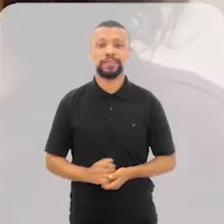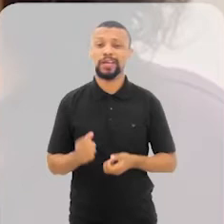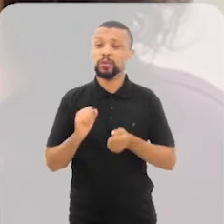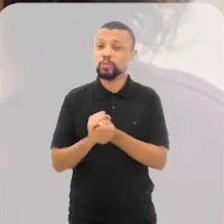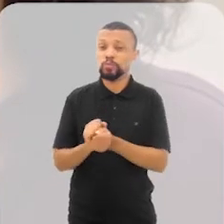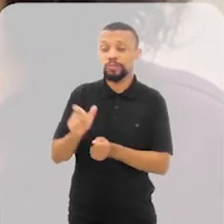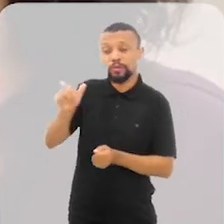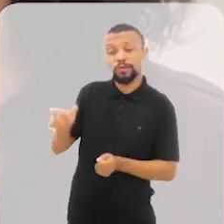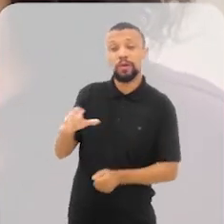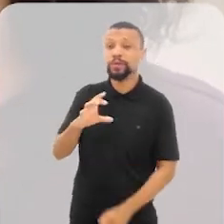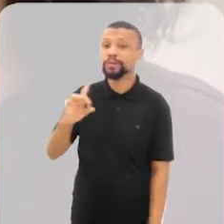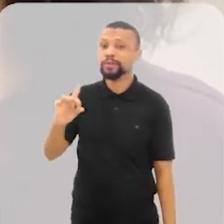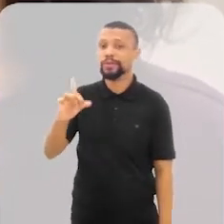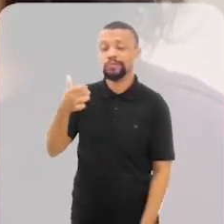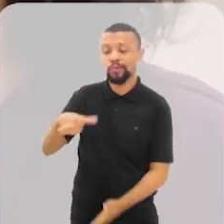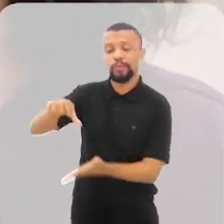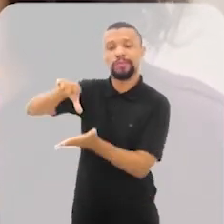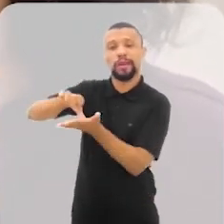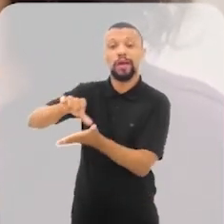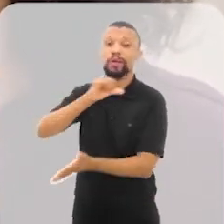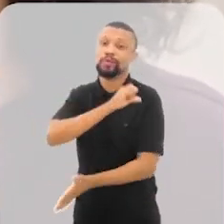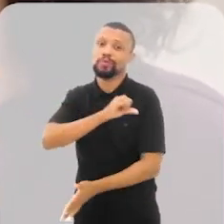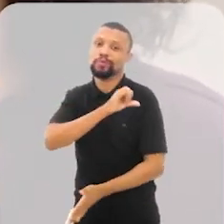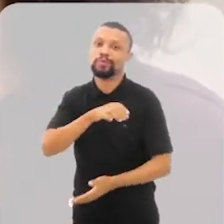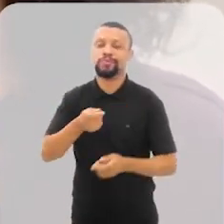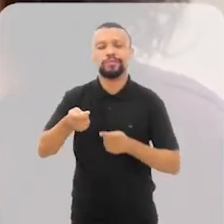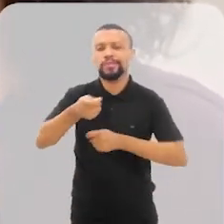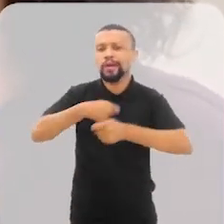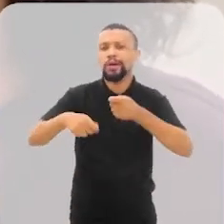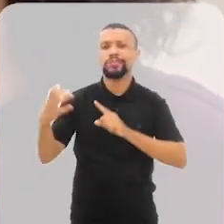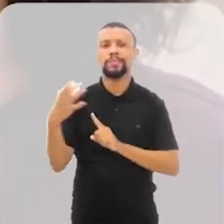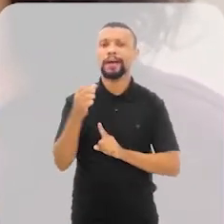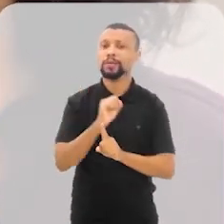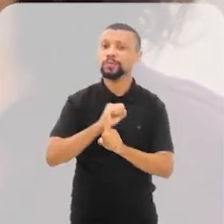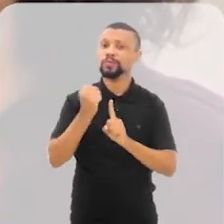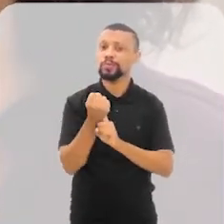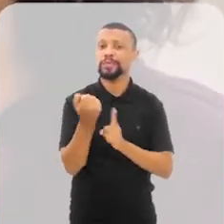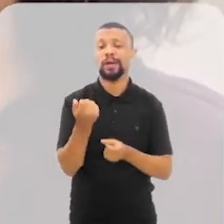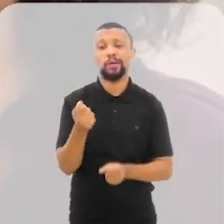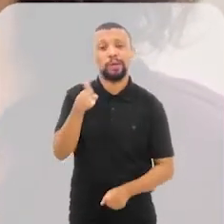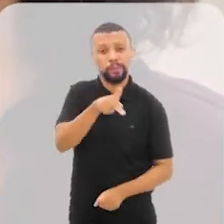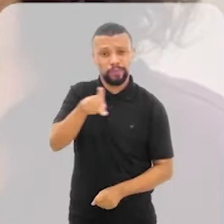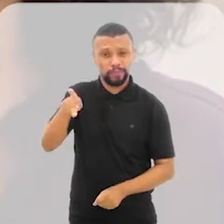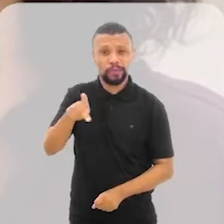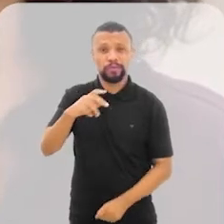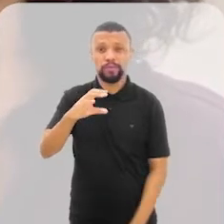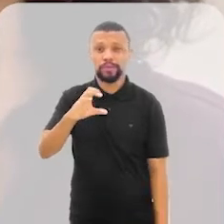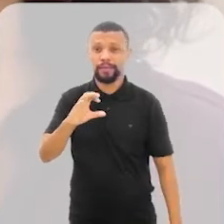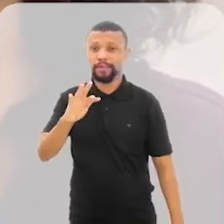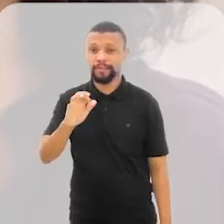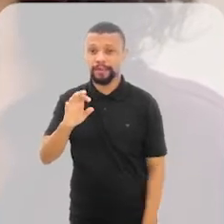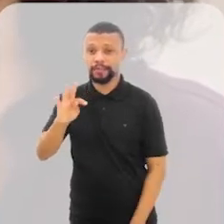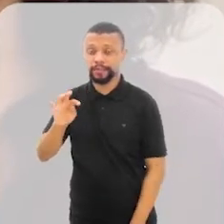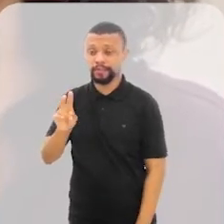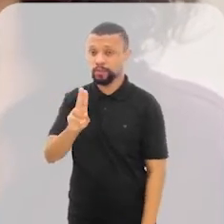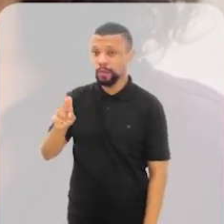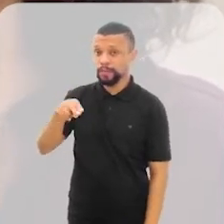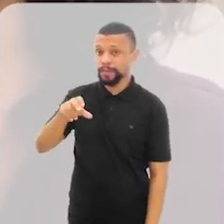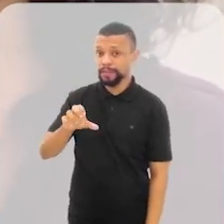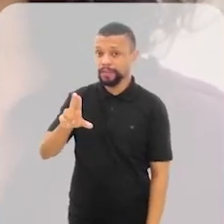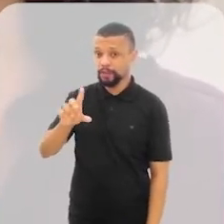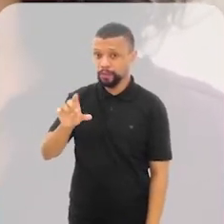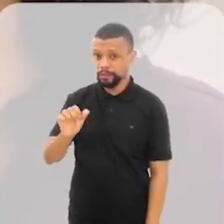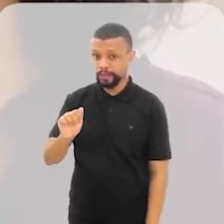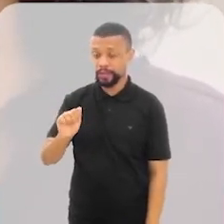Está aqui comigo a coordenadora do Observatório Fluminense de Negócios de Impacto Social e professora do Cefete, Nessa Salomão,